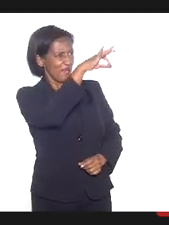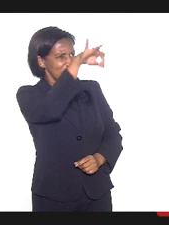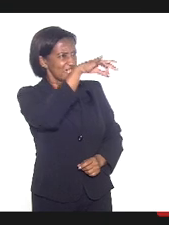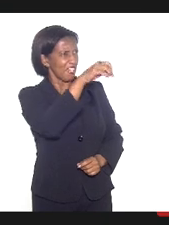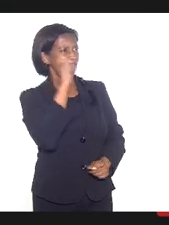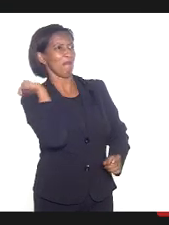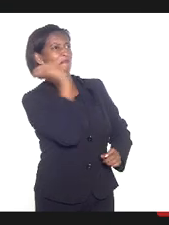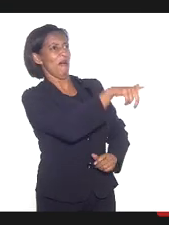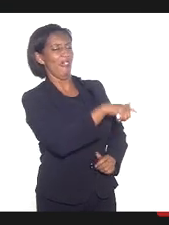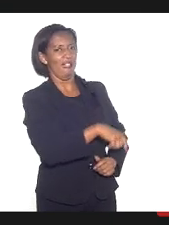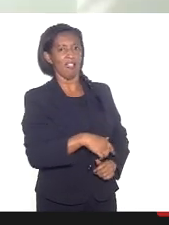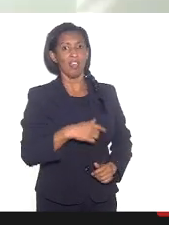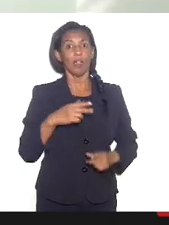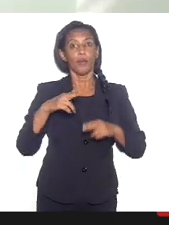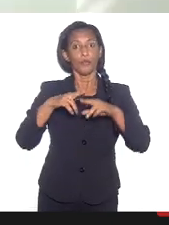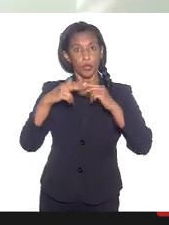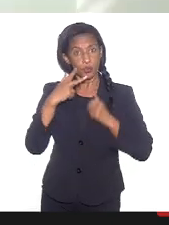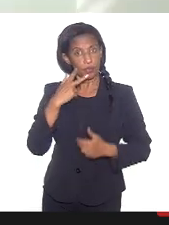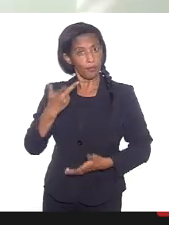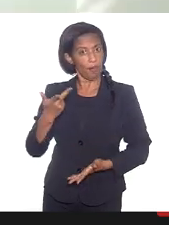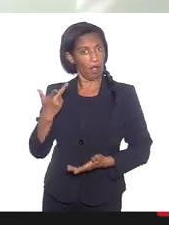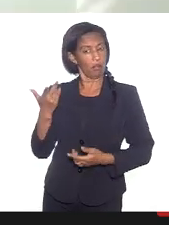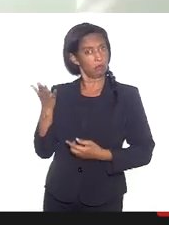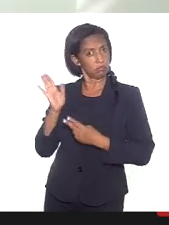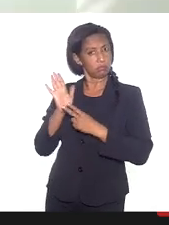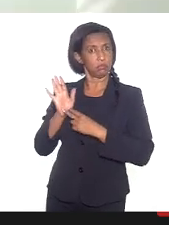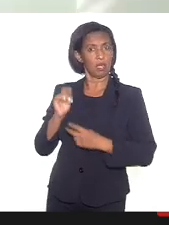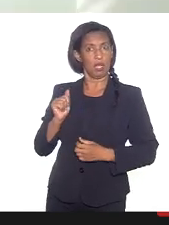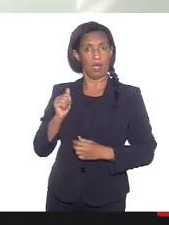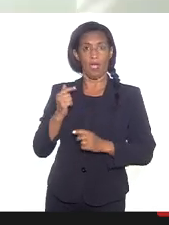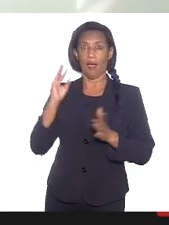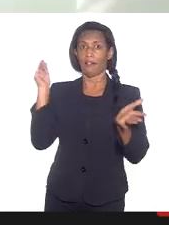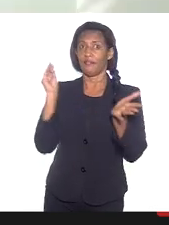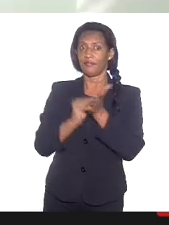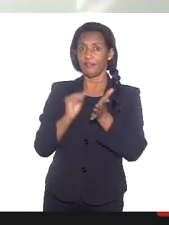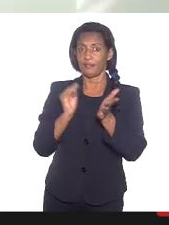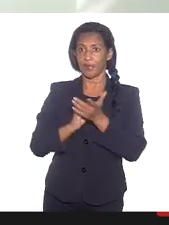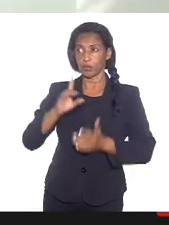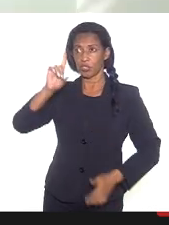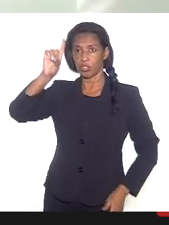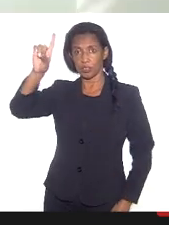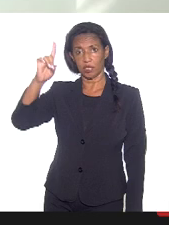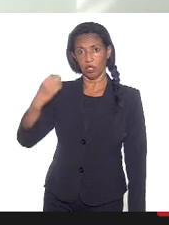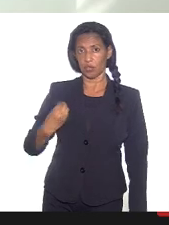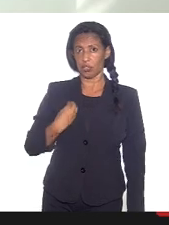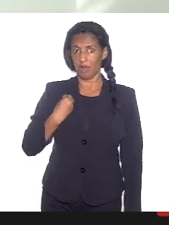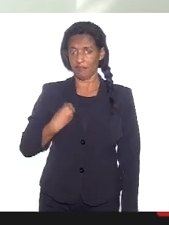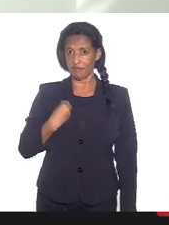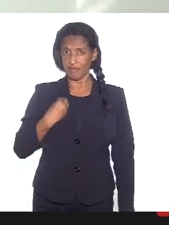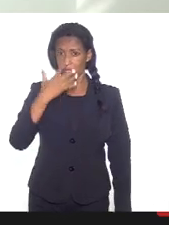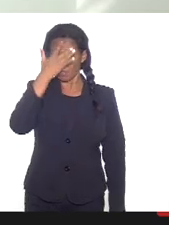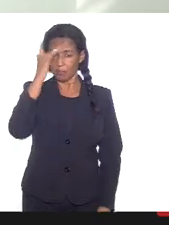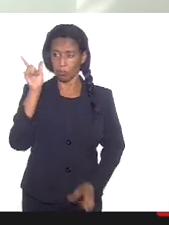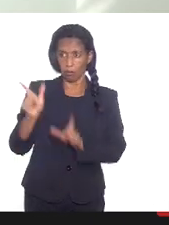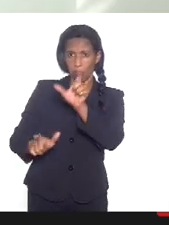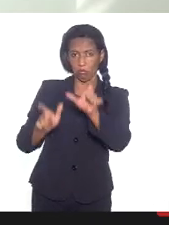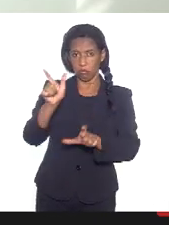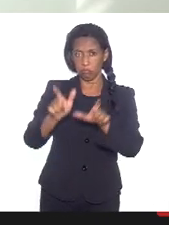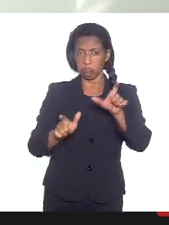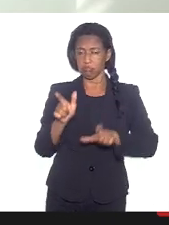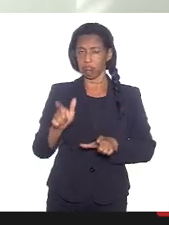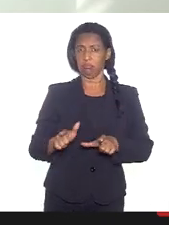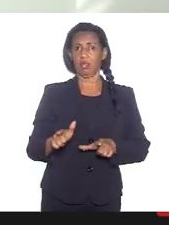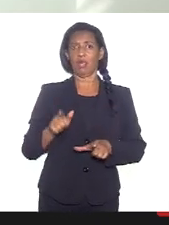Por isso que eu falo com muita propriedade. A ausência de Deus na vida da pessoa é que leva esse tipo de atitude. é a ausência de Deus,